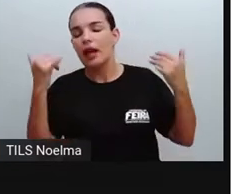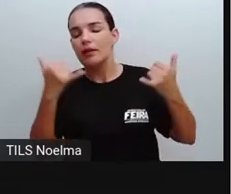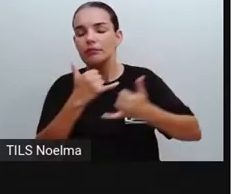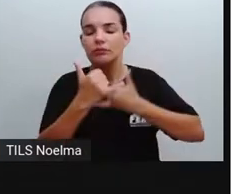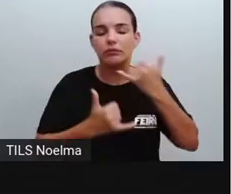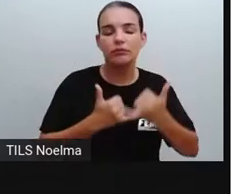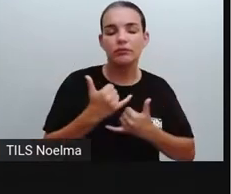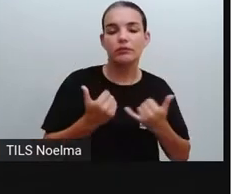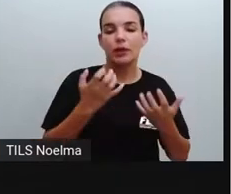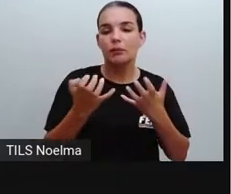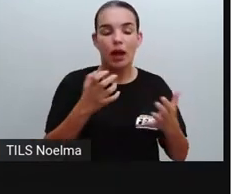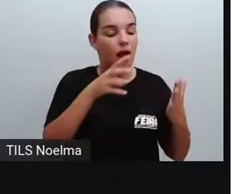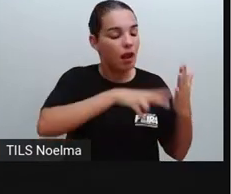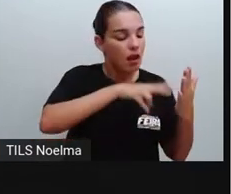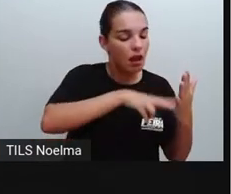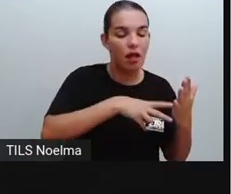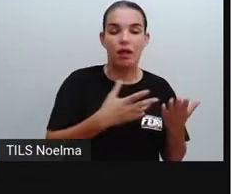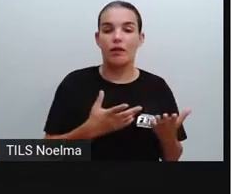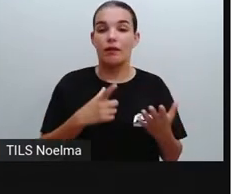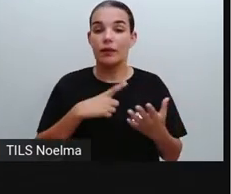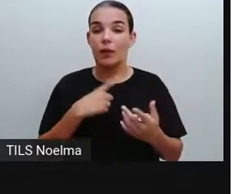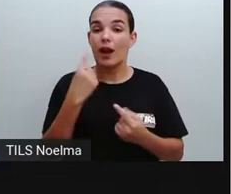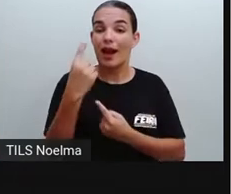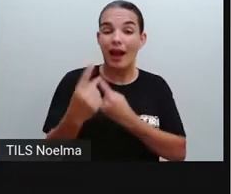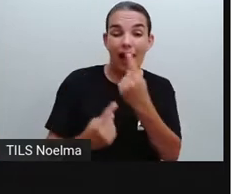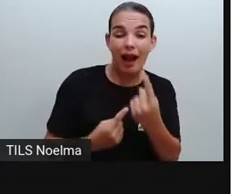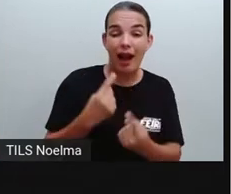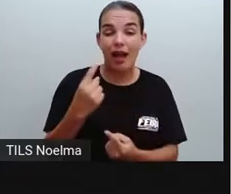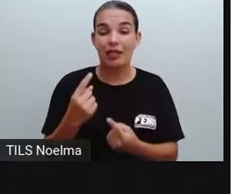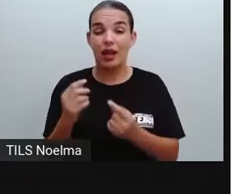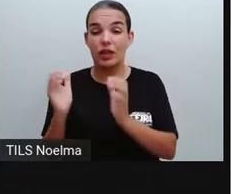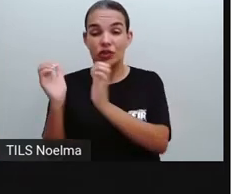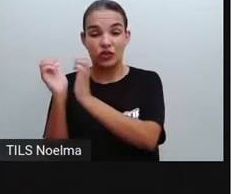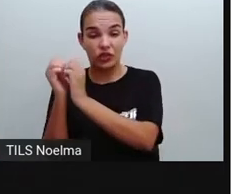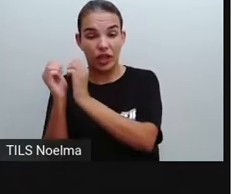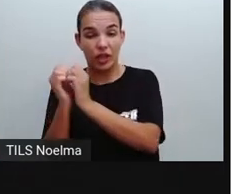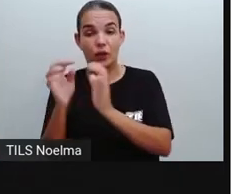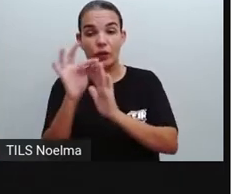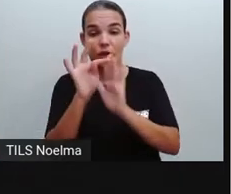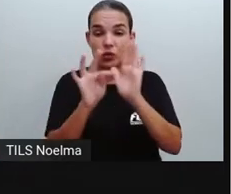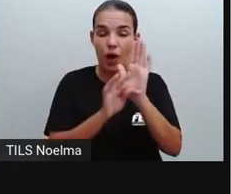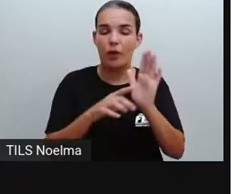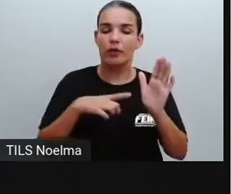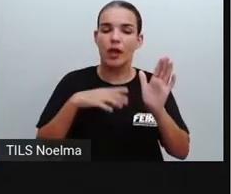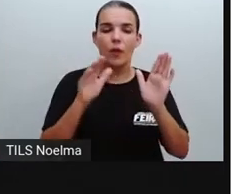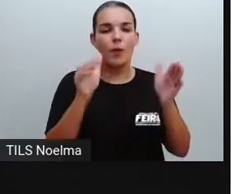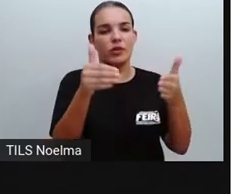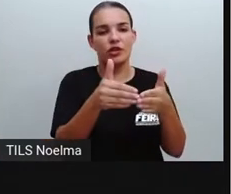gênero textual tem um tipo de finalidade, tem um objetivo, certo?